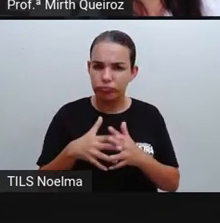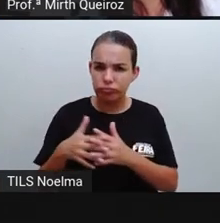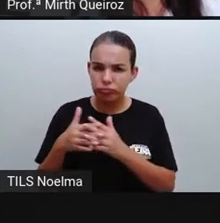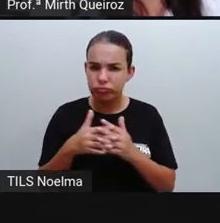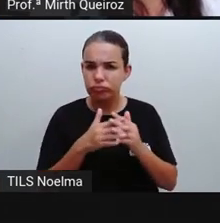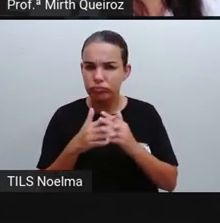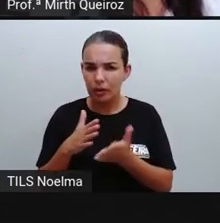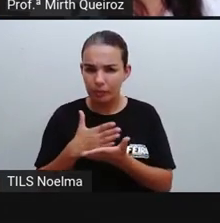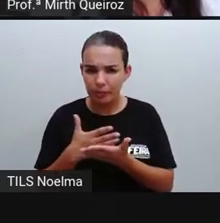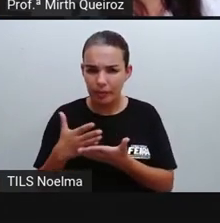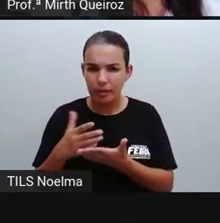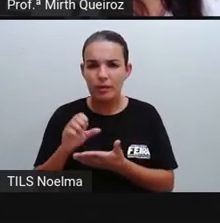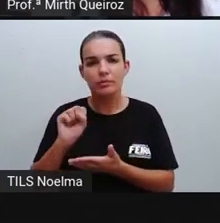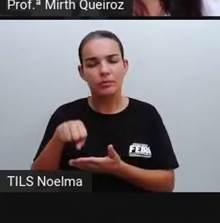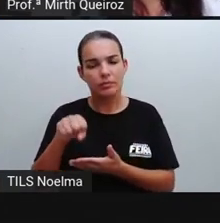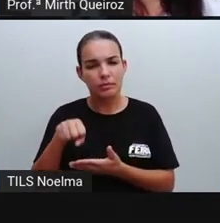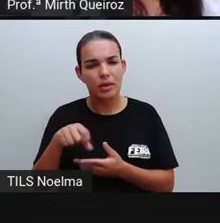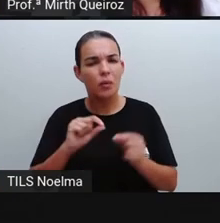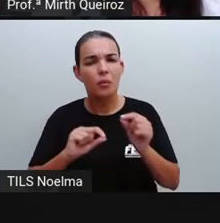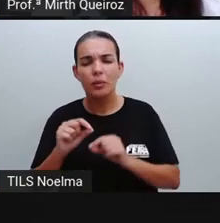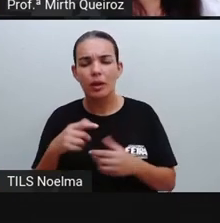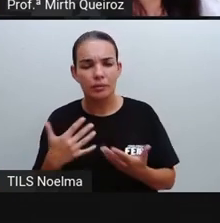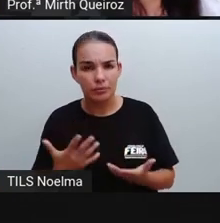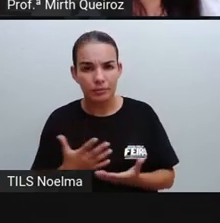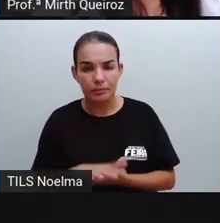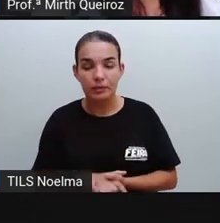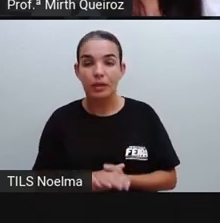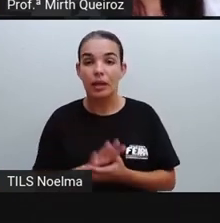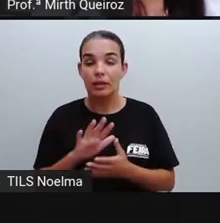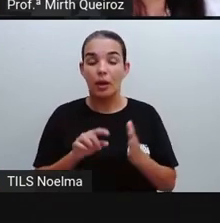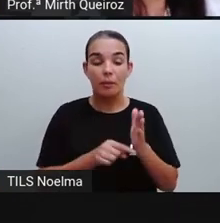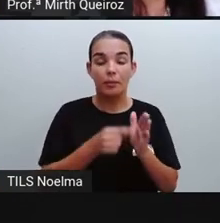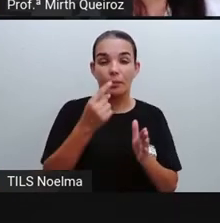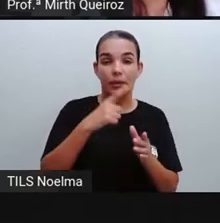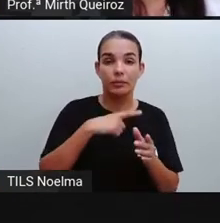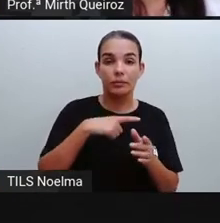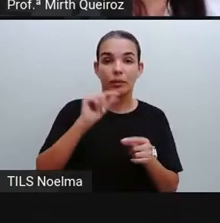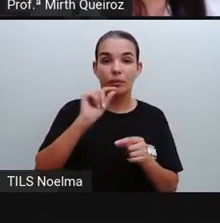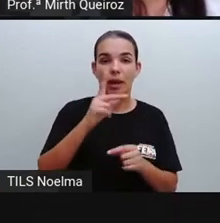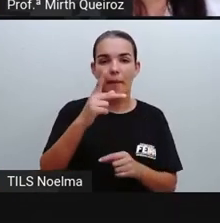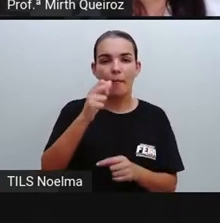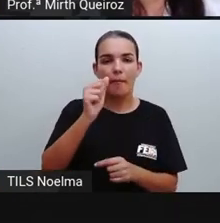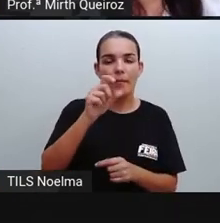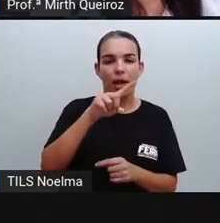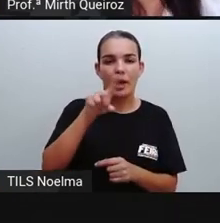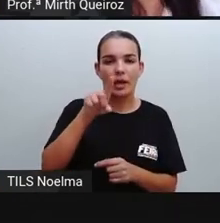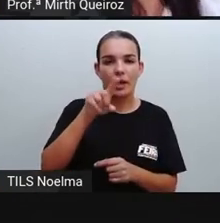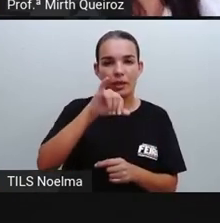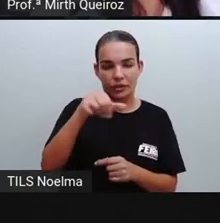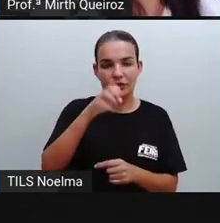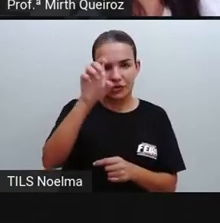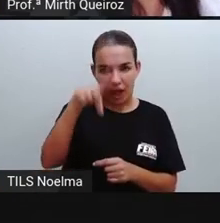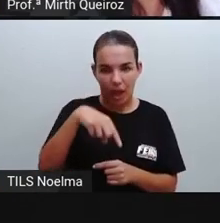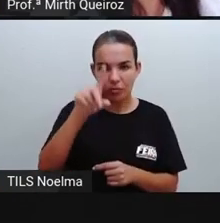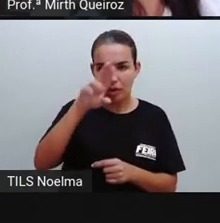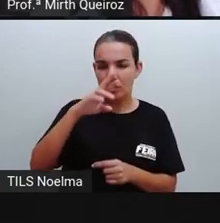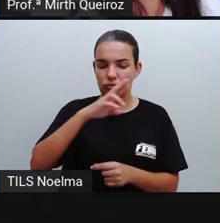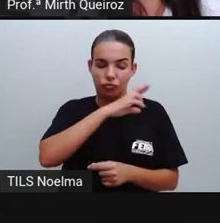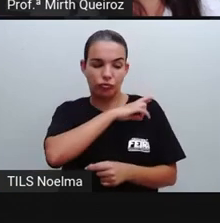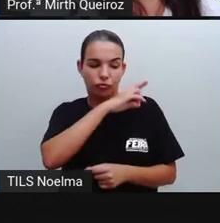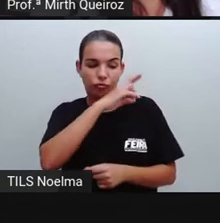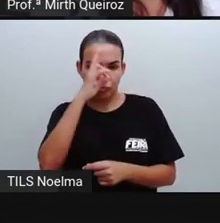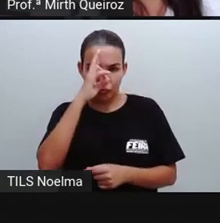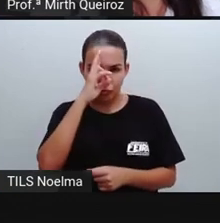permitido desenrolar essa história? Que tipo de conflito houve? Primeiro nós temos ali o pajé que vai contar essa história, como a gente viu lá,